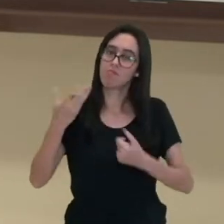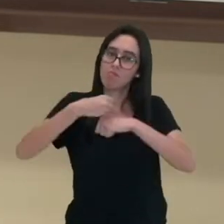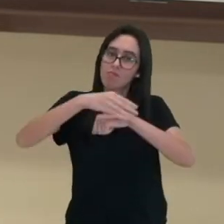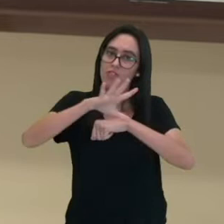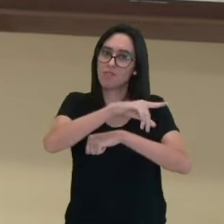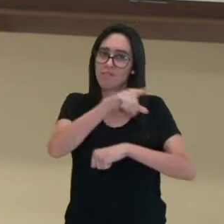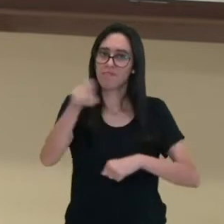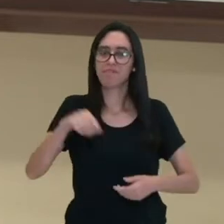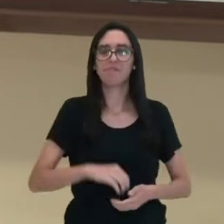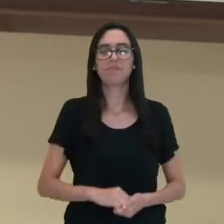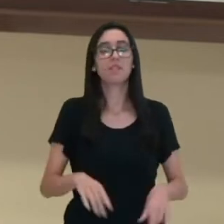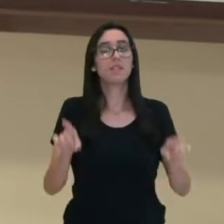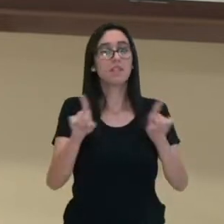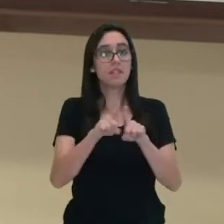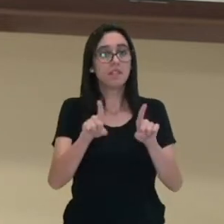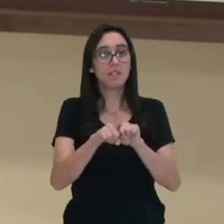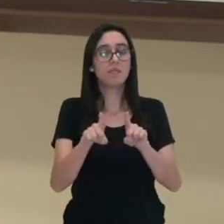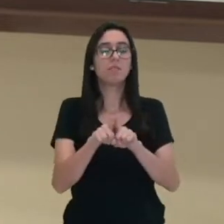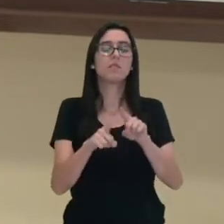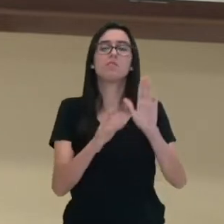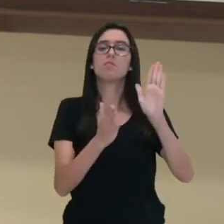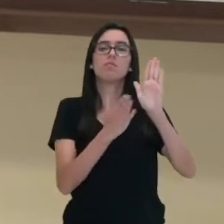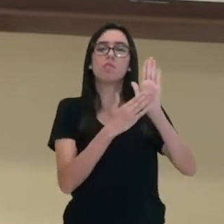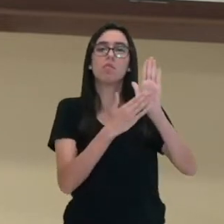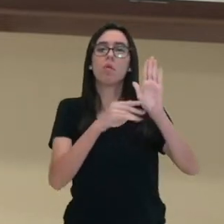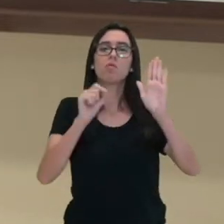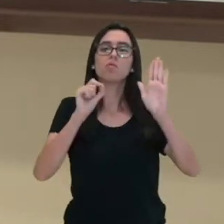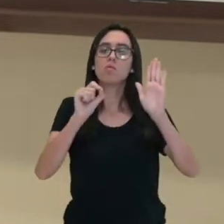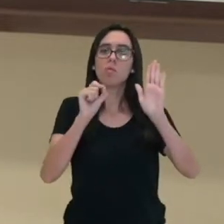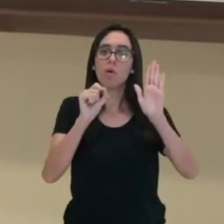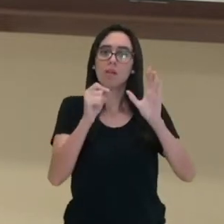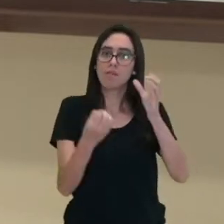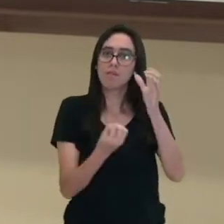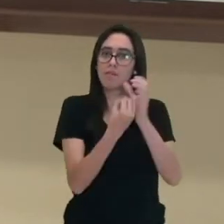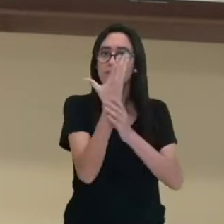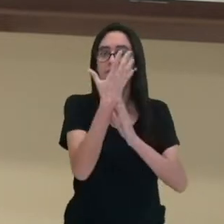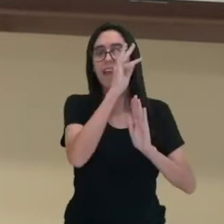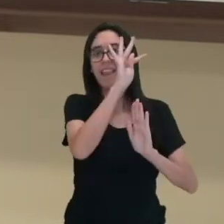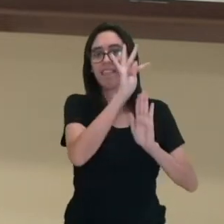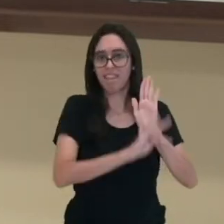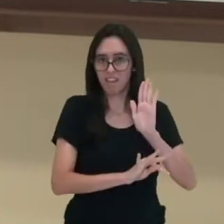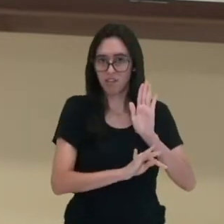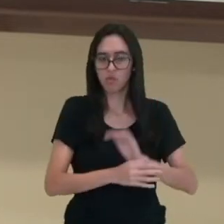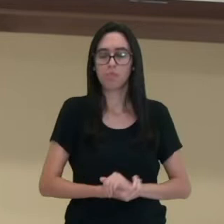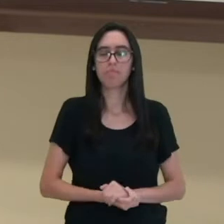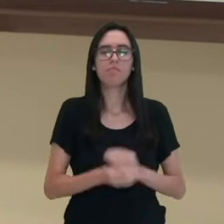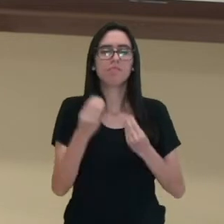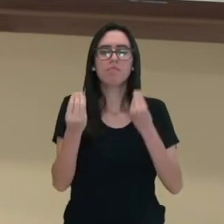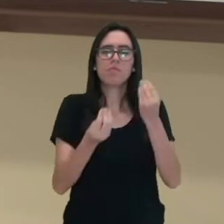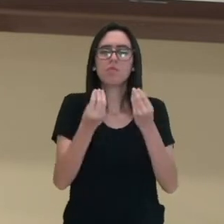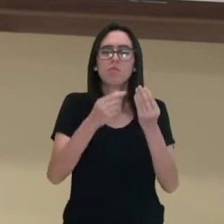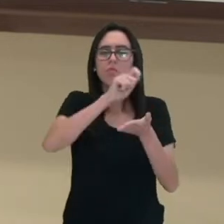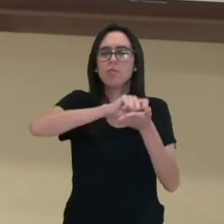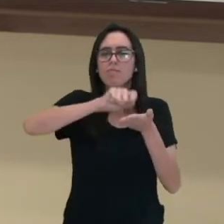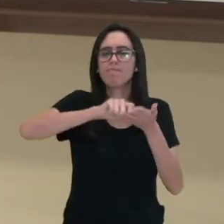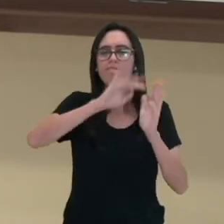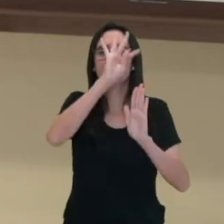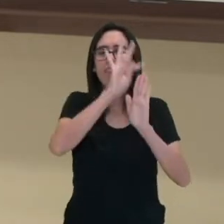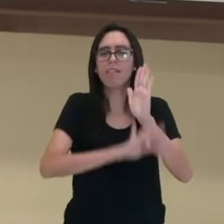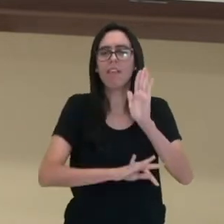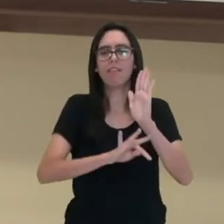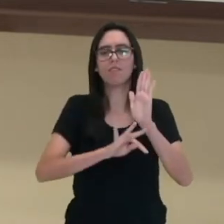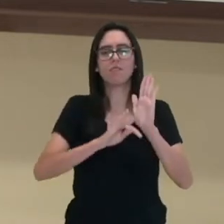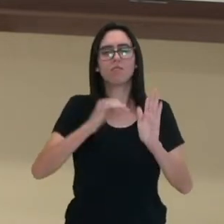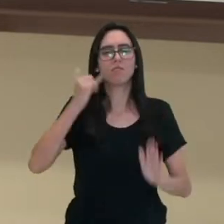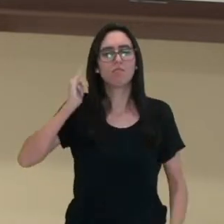vocês. Também a gente vai fazer a proposta de uma produção de texto. A produção de um texto narrativo que tenha